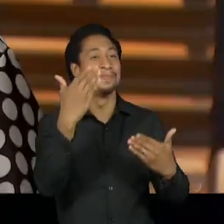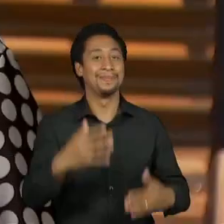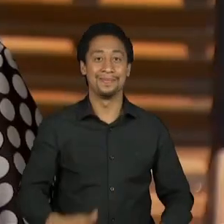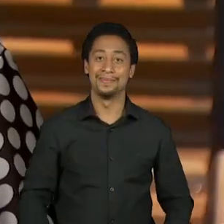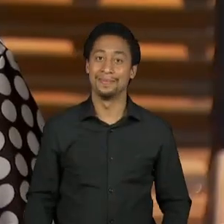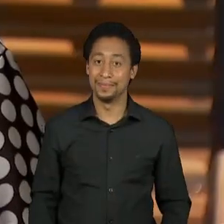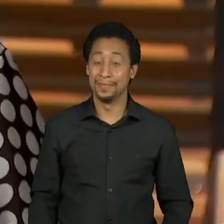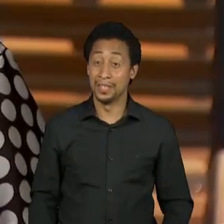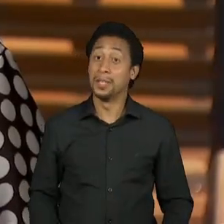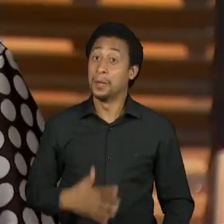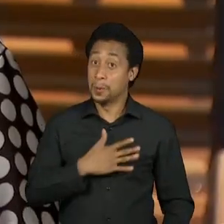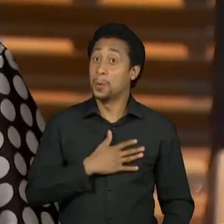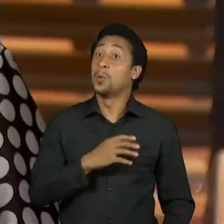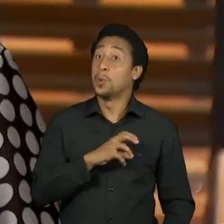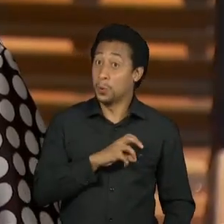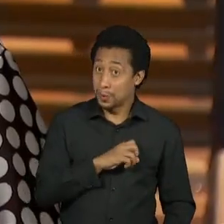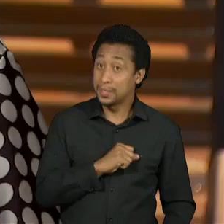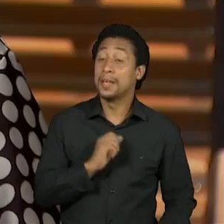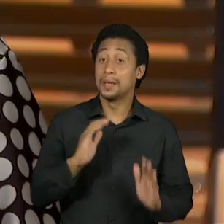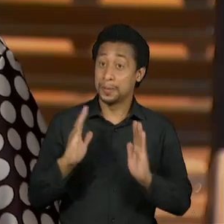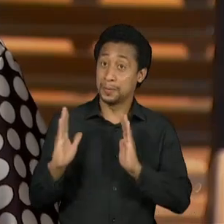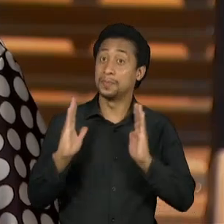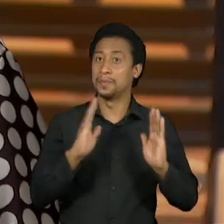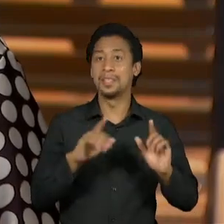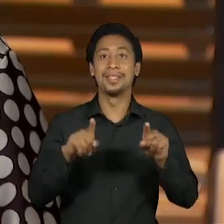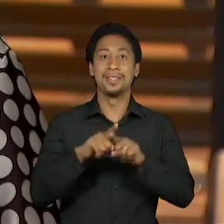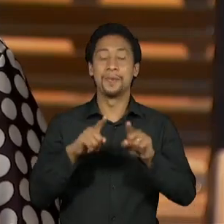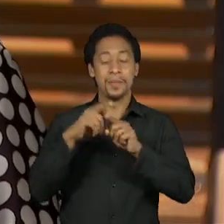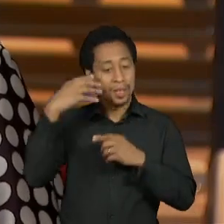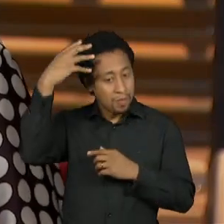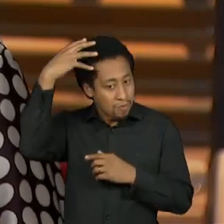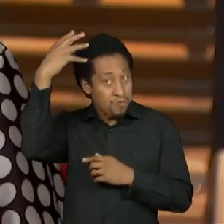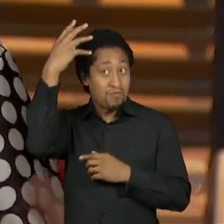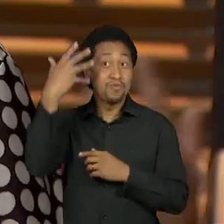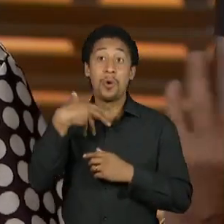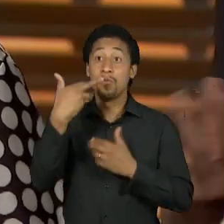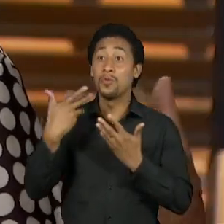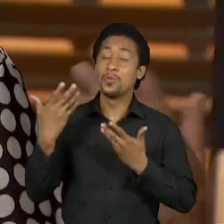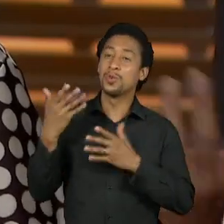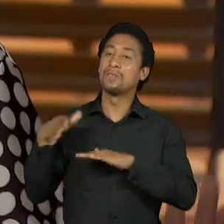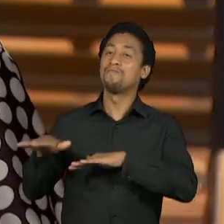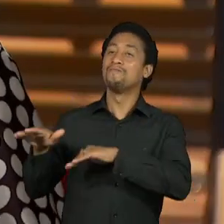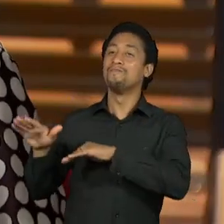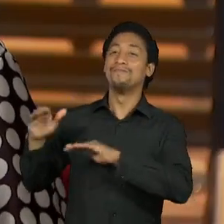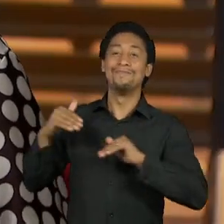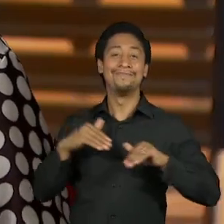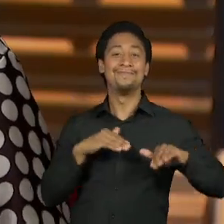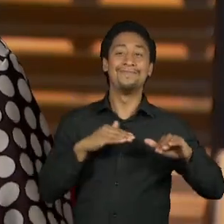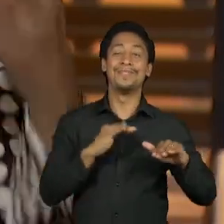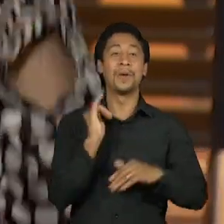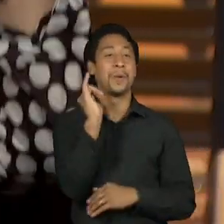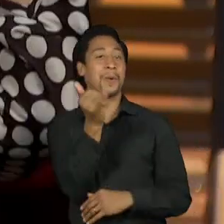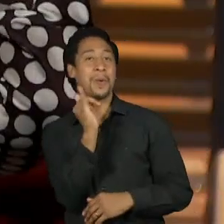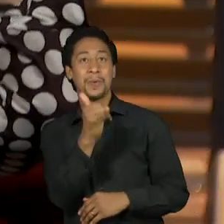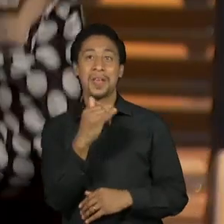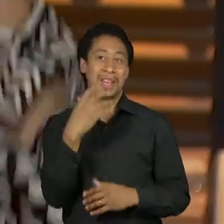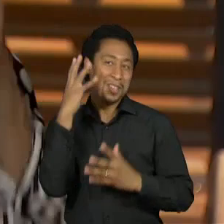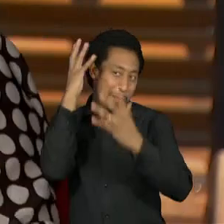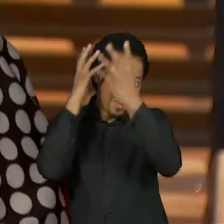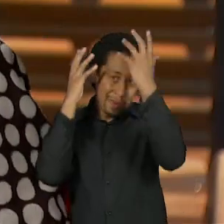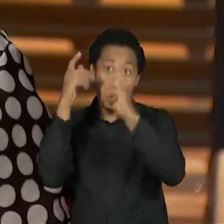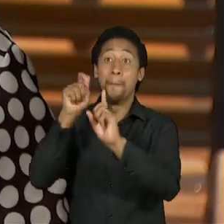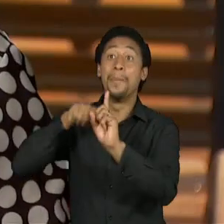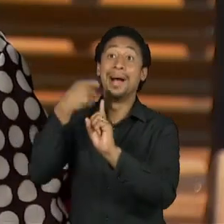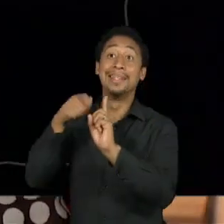Gostei muito desse episódio. E da Carmen Miranda também. Foi muito divertido contar a história desta mulher, com as bananas na